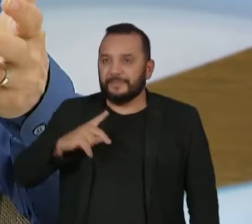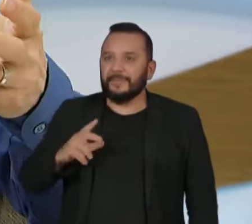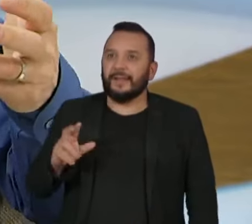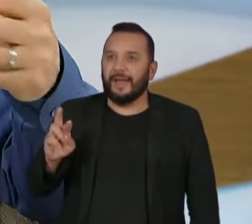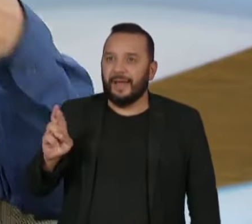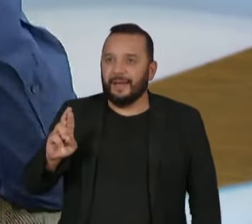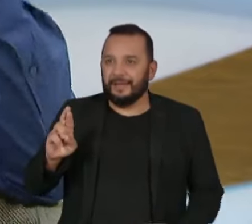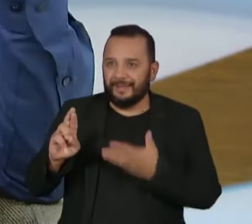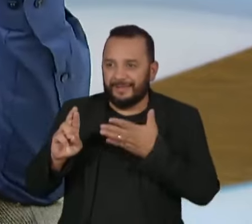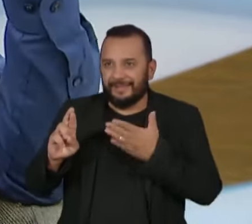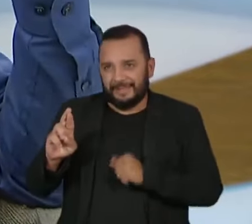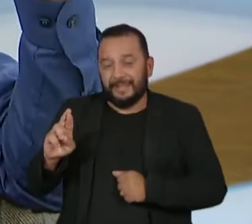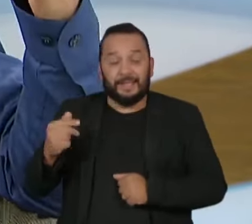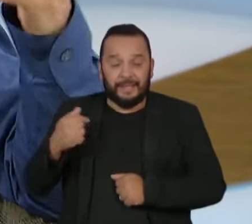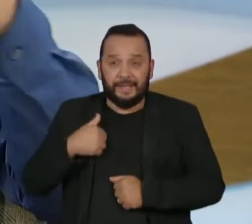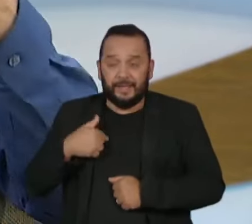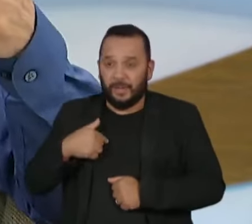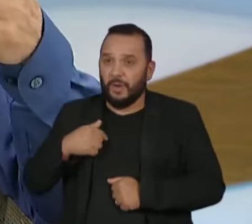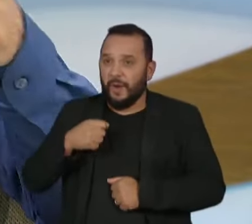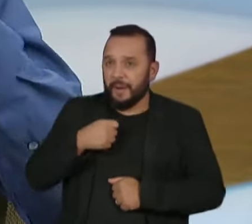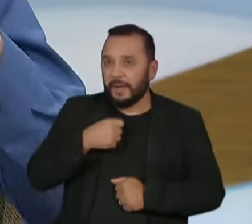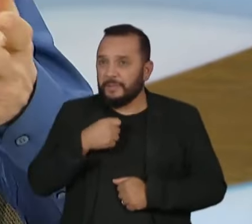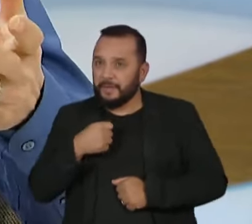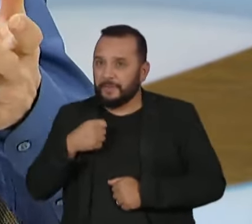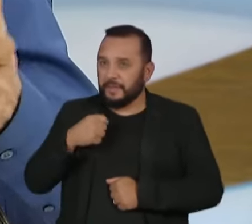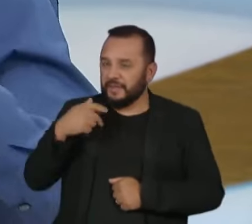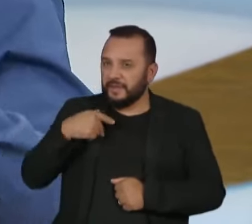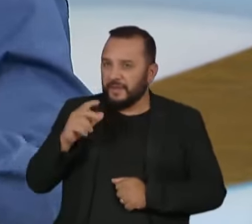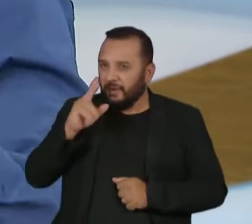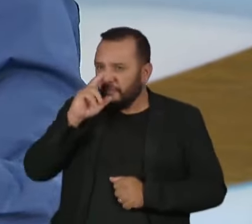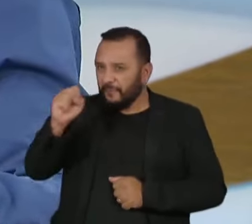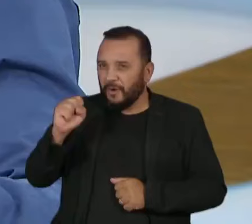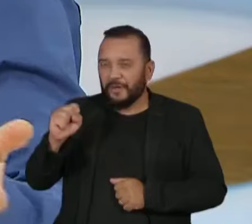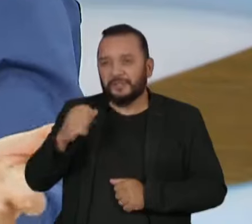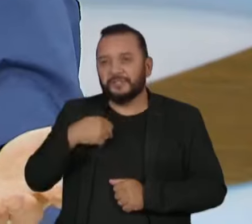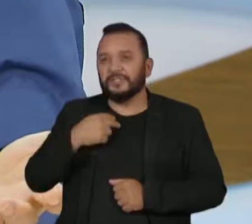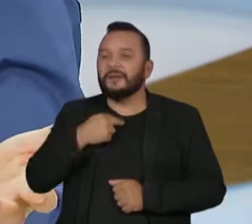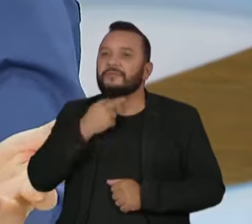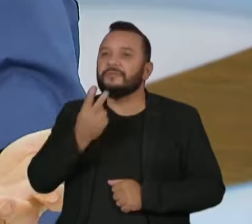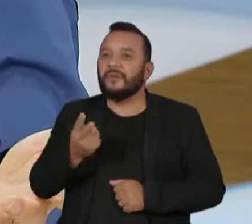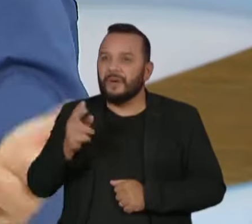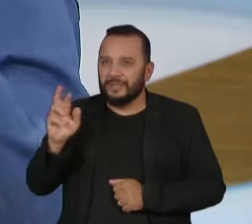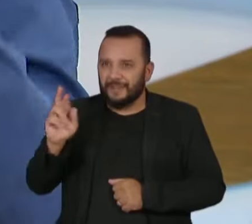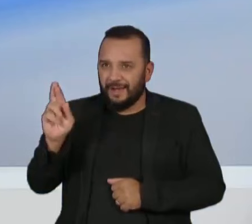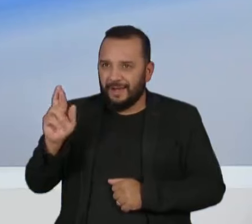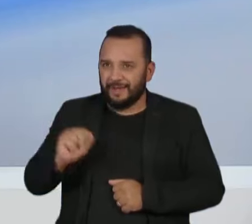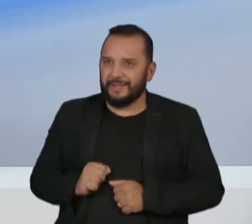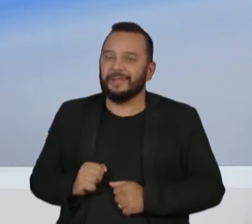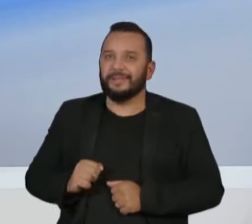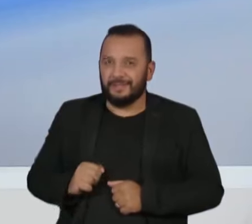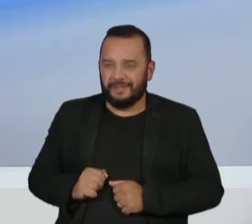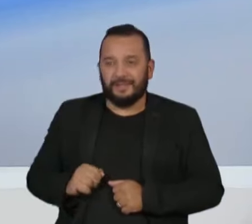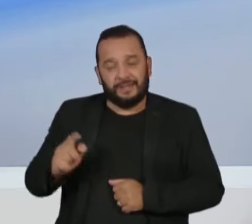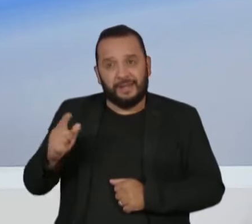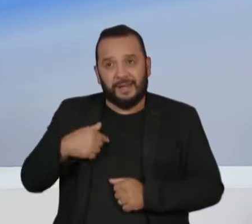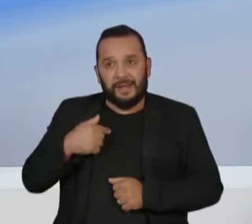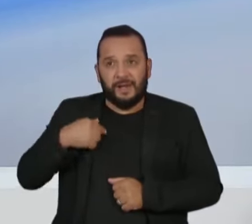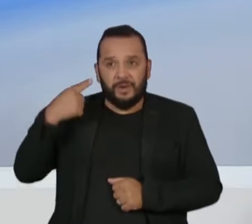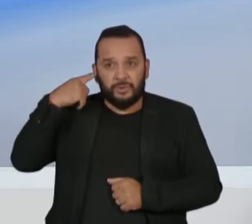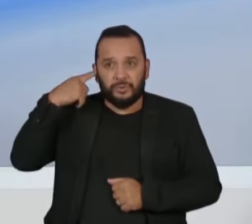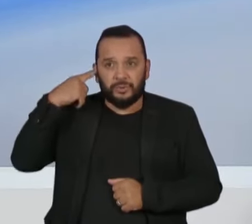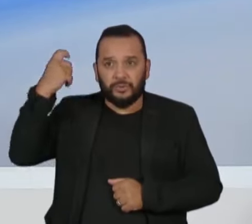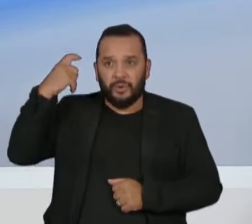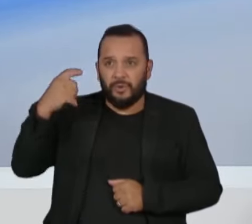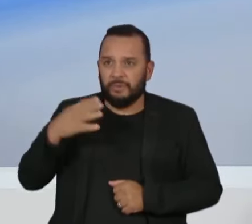eu canto. E eu tenho consciência disso e faço isso propositalmente, eu acho que soa melhor, assim.